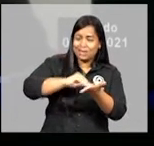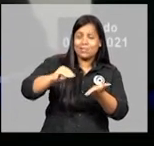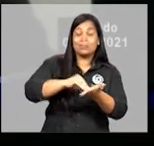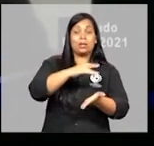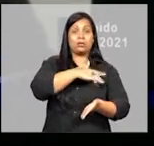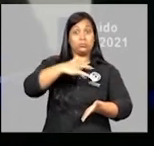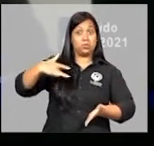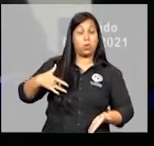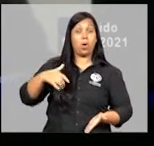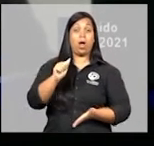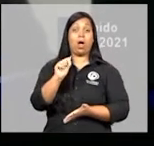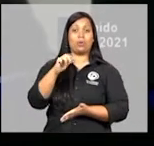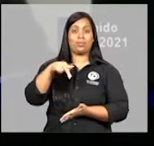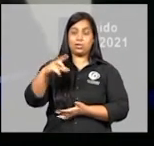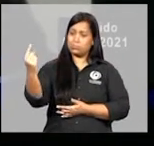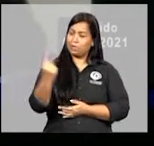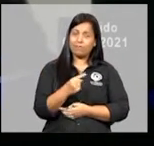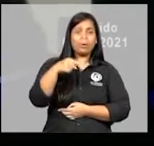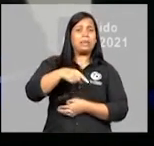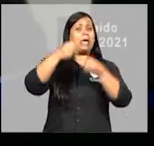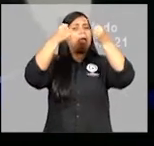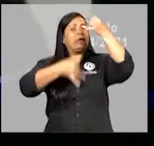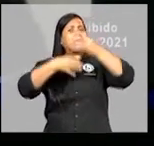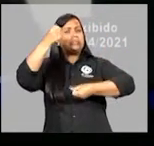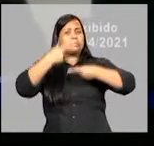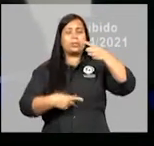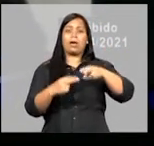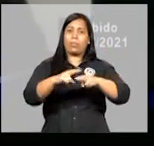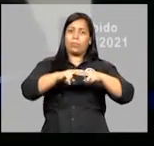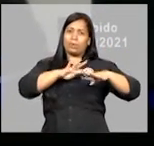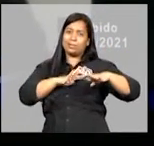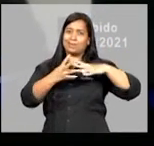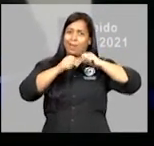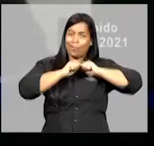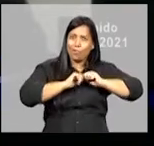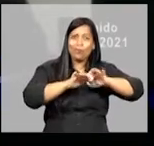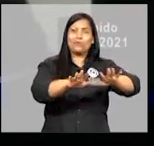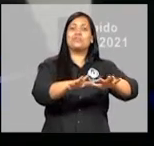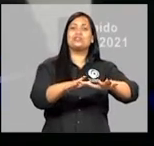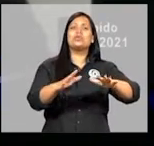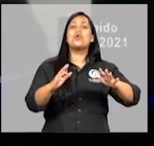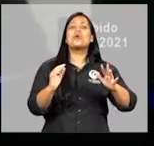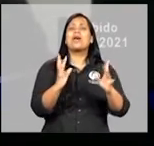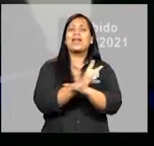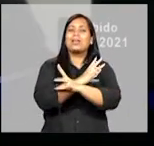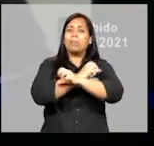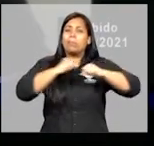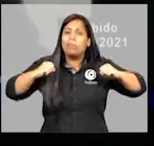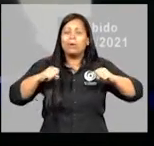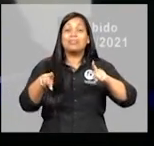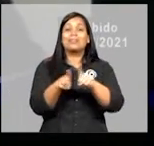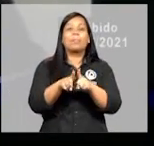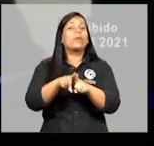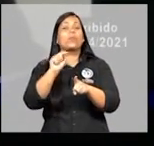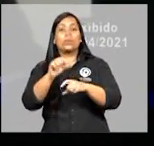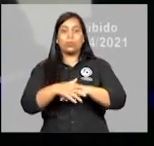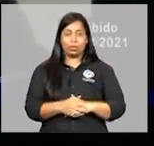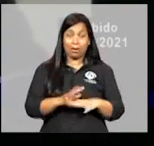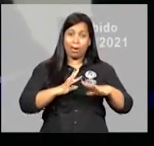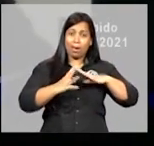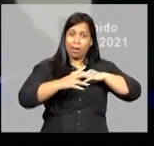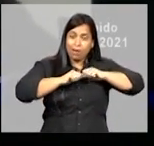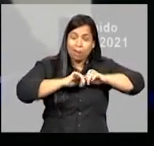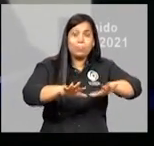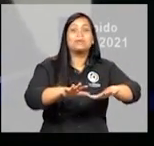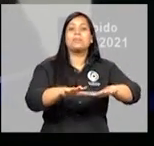saúde ao Denis Borim para vir à Câmara prestar esclarecimentos sobre os resultados do lockdown e ações de combate à